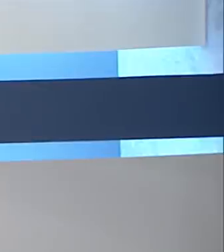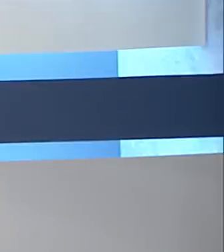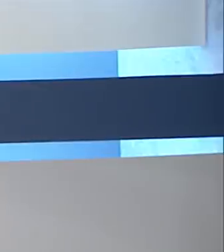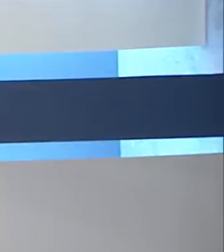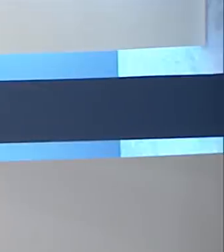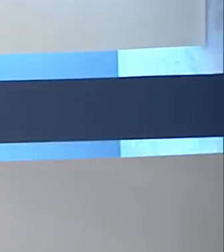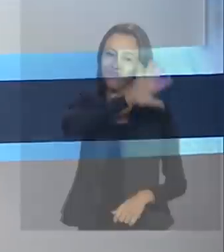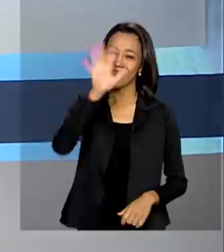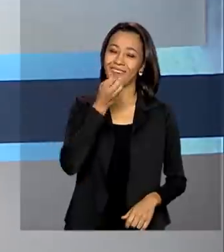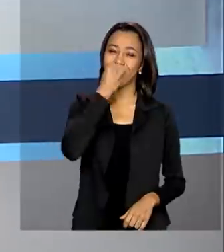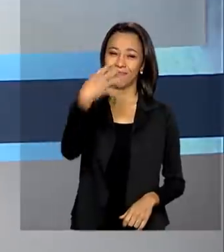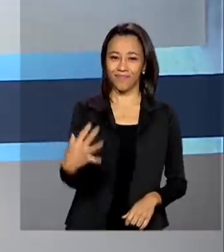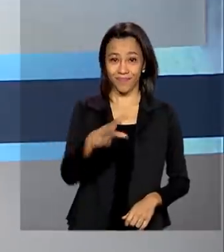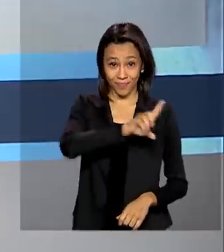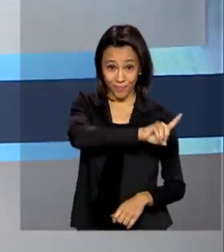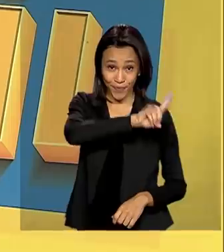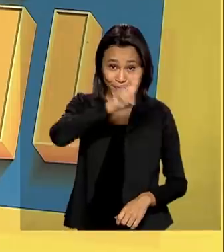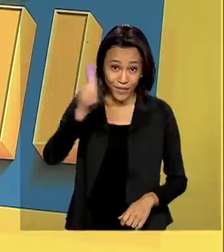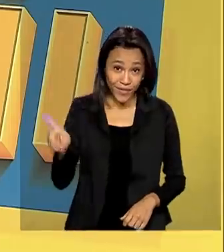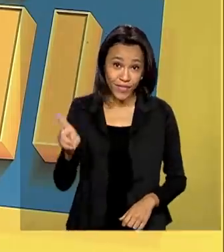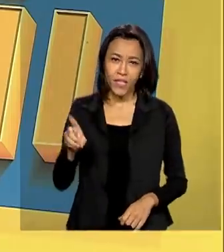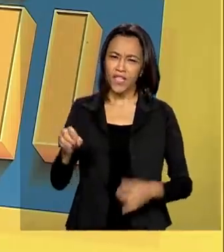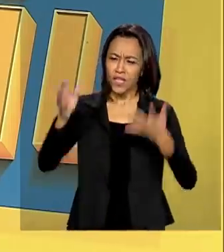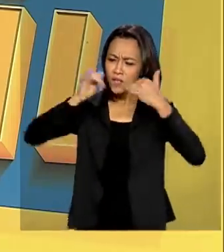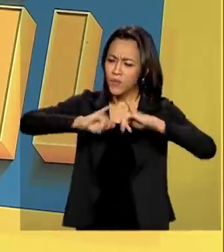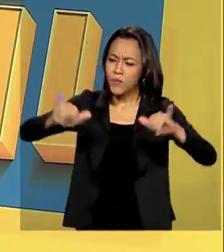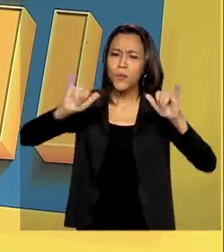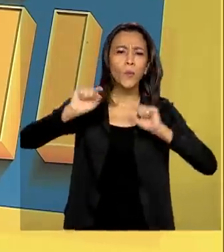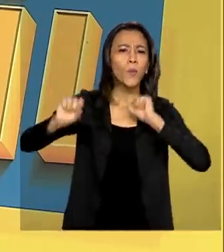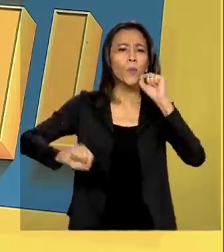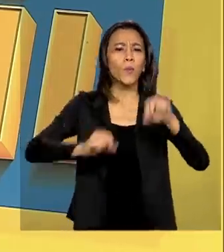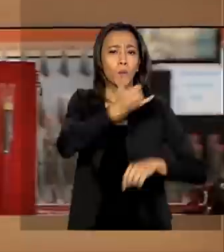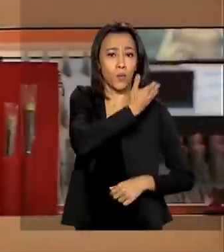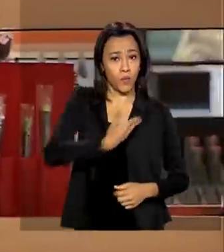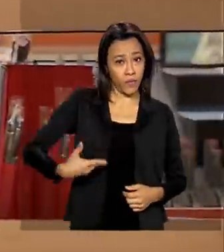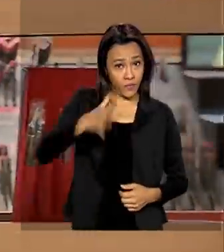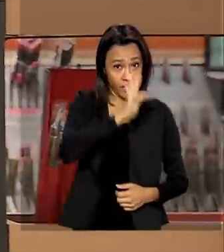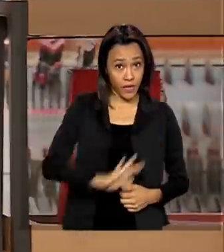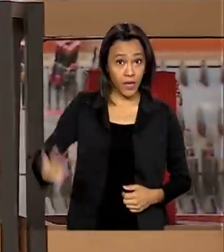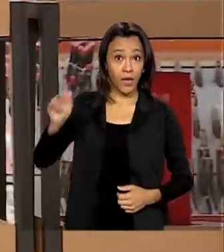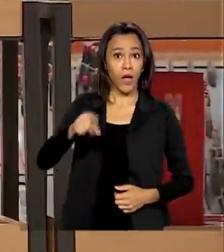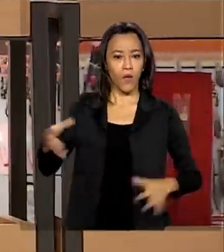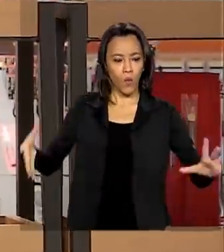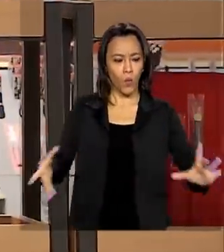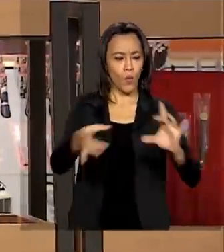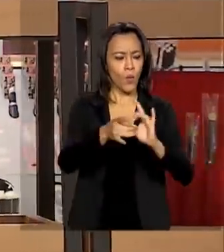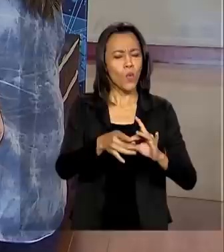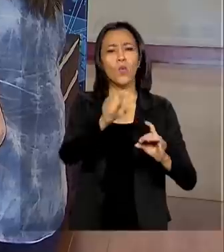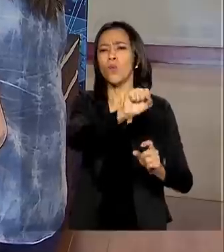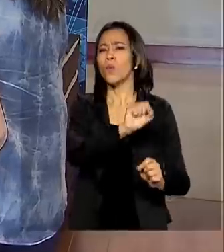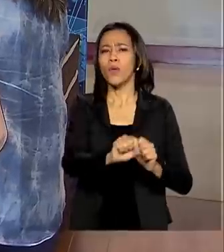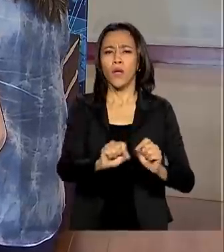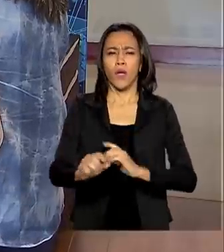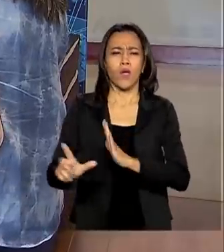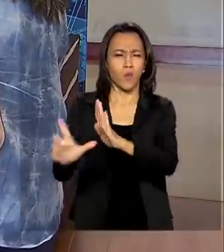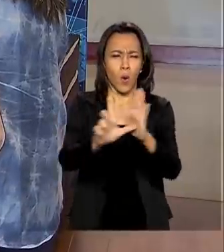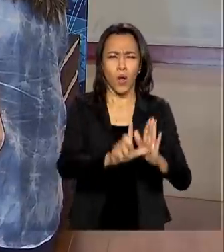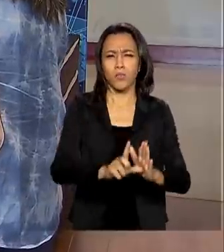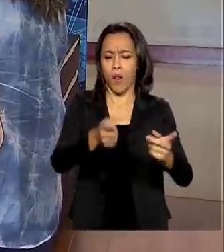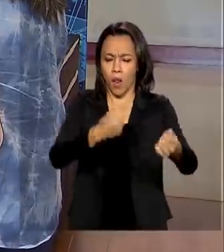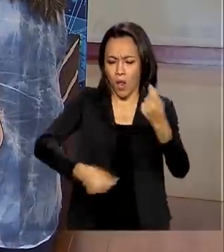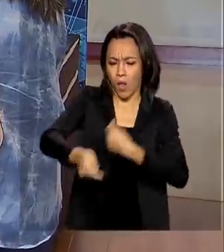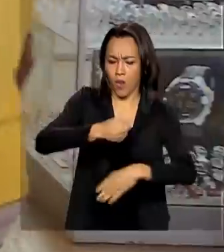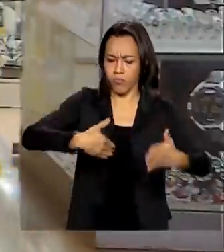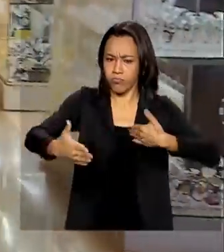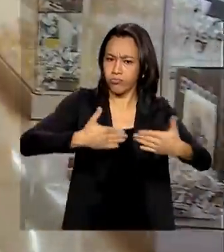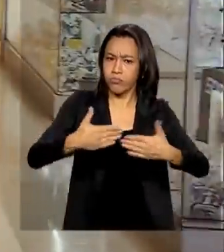Olá, bom dia! Campanha do governo federal vai unir o comércio pela retomada da economia. Brasileiros vão